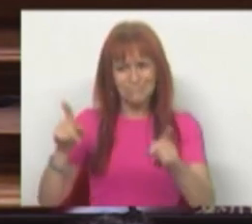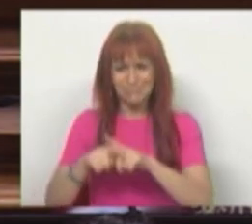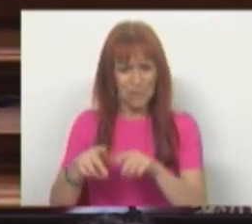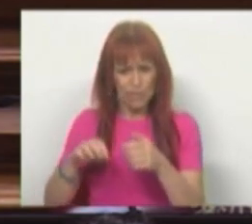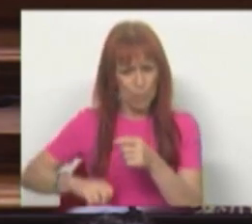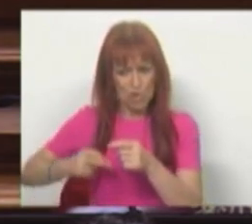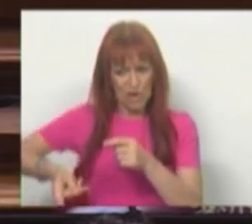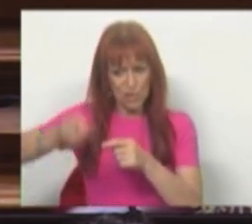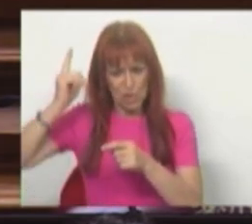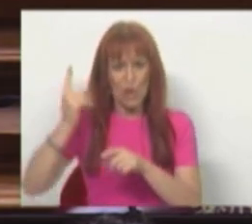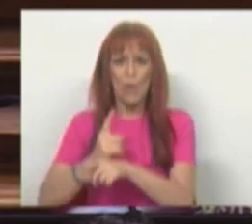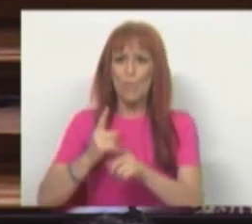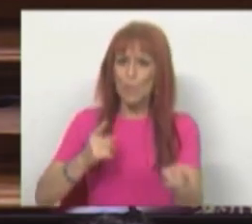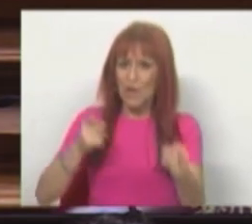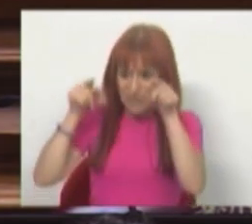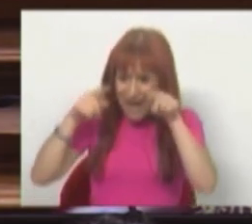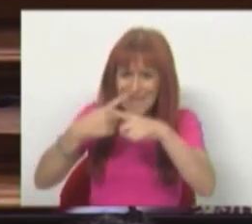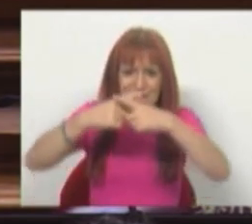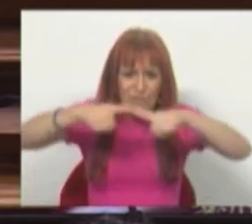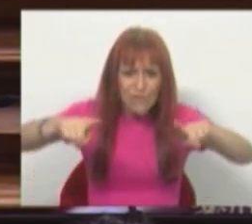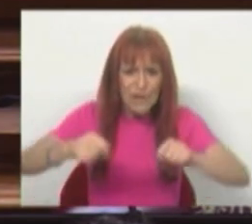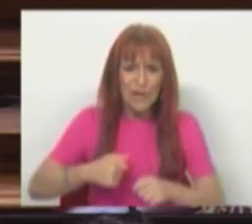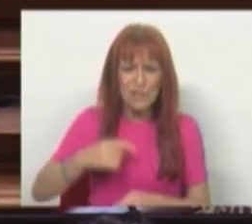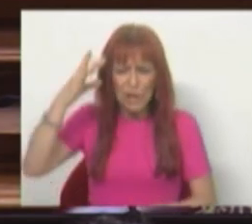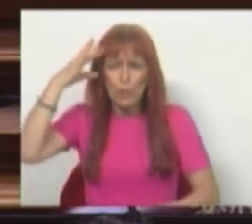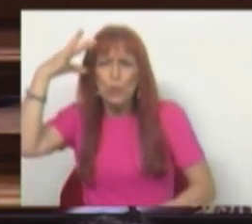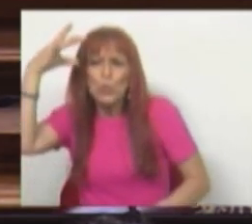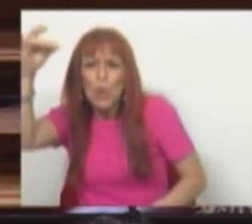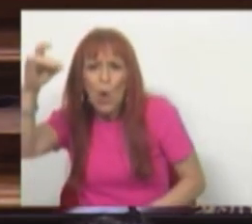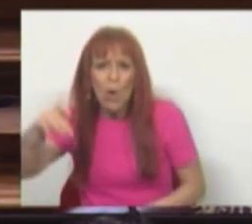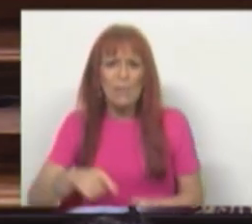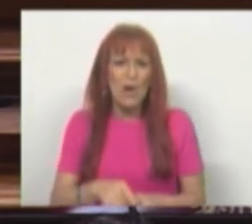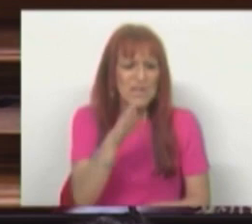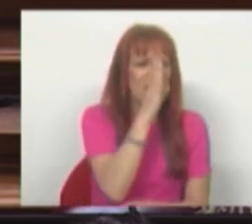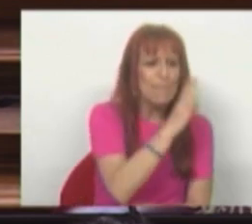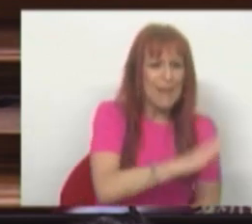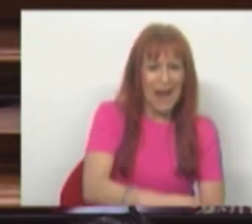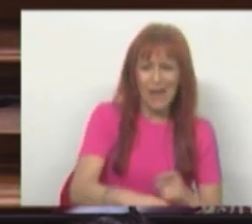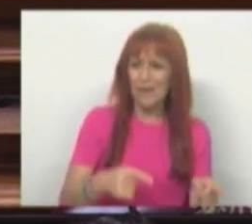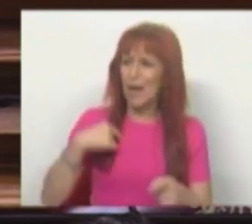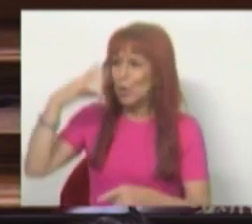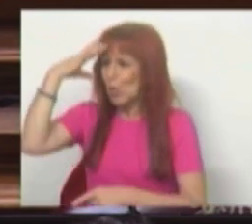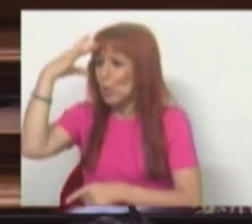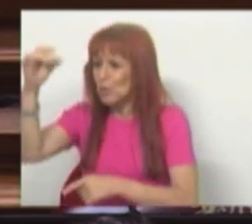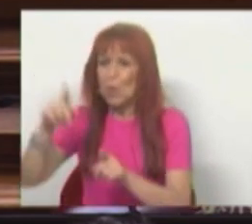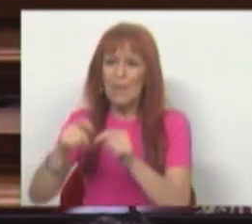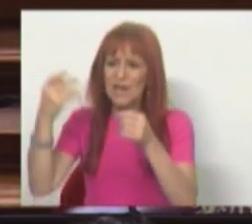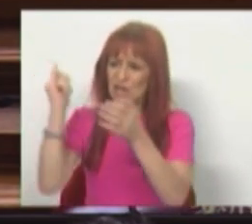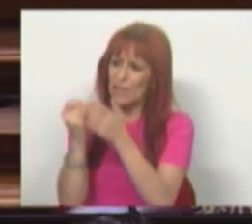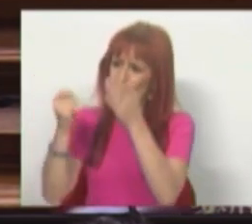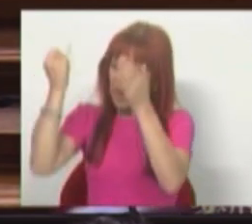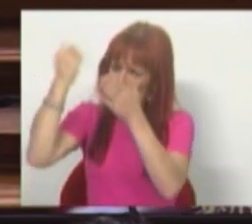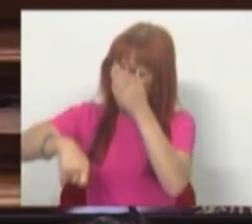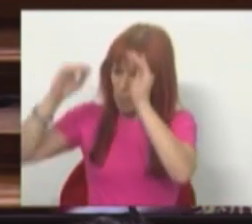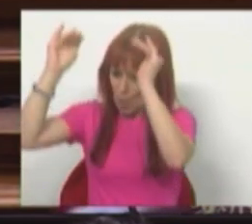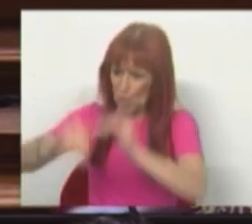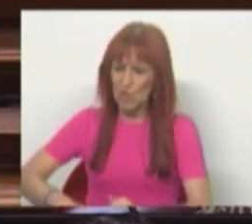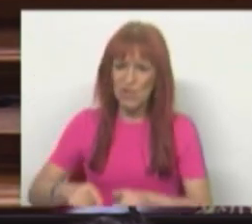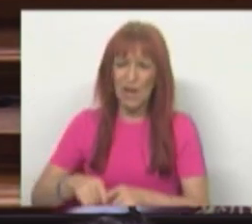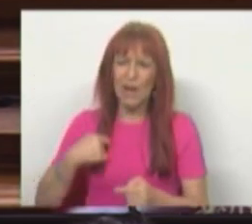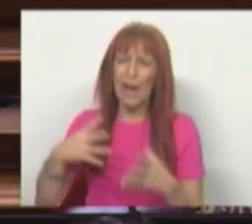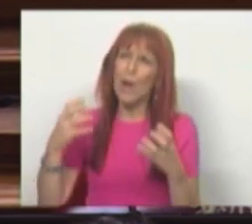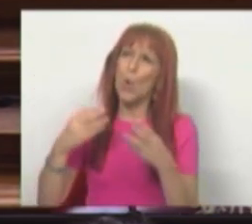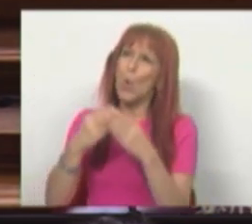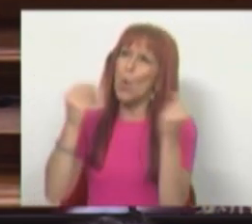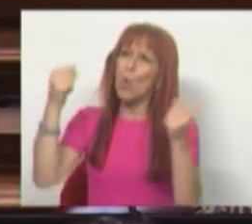para os mais ricos, porque esta é a diferença entre o dogma e a prática. É que no dogma, baixar os impostos é a cura para a enxaqueca,